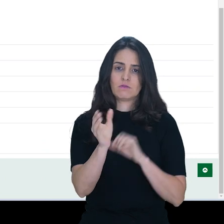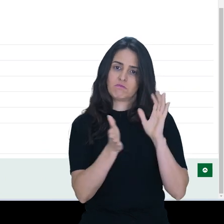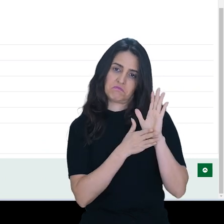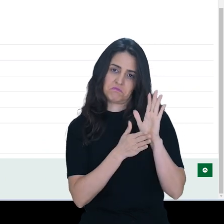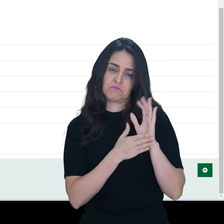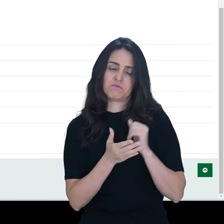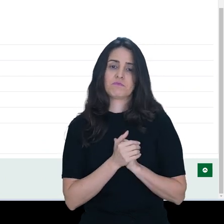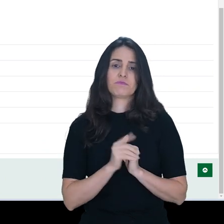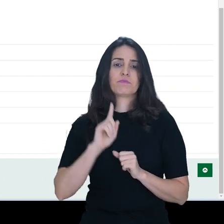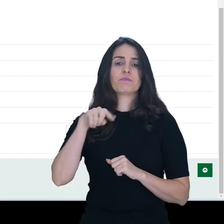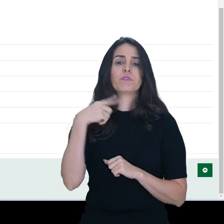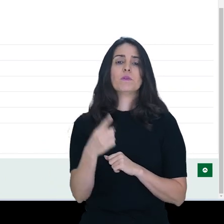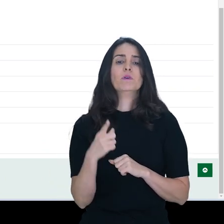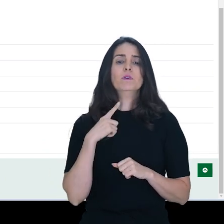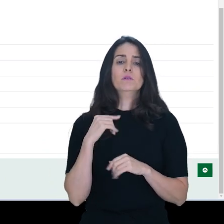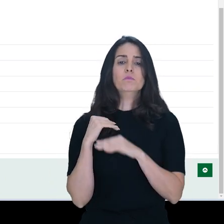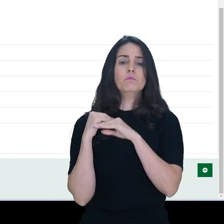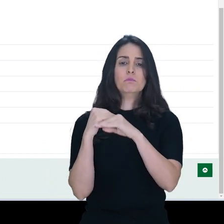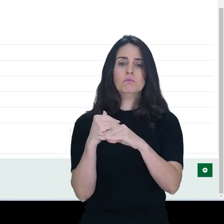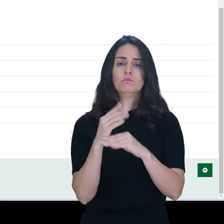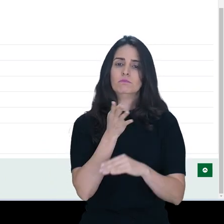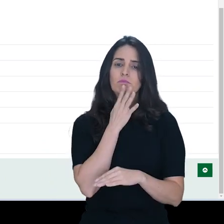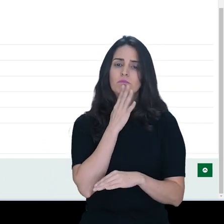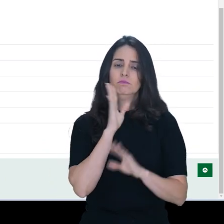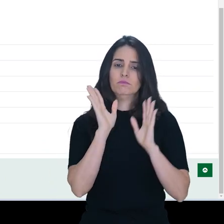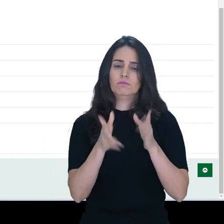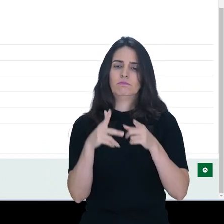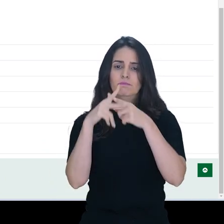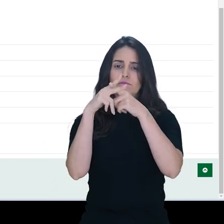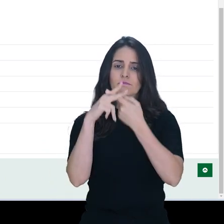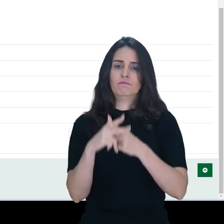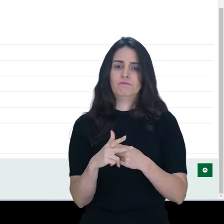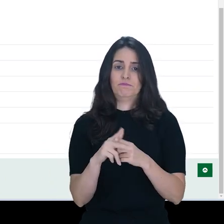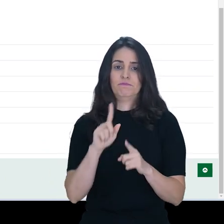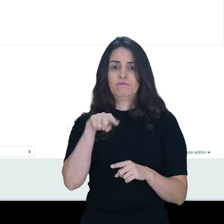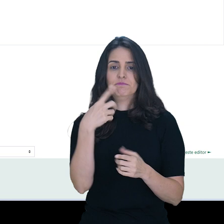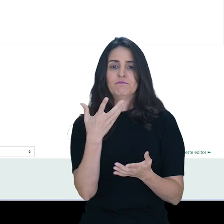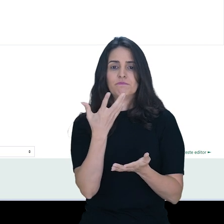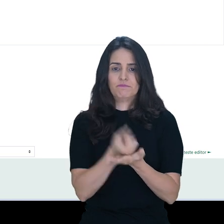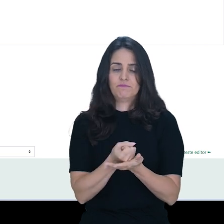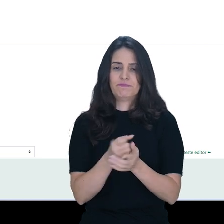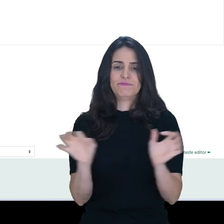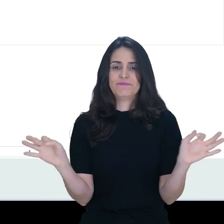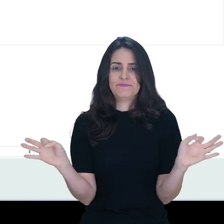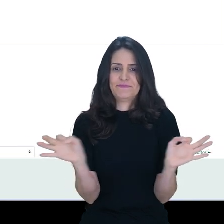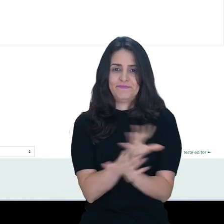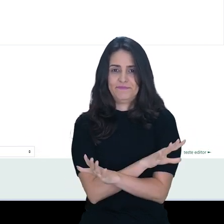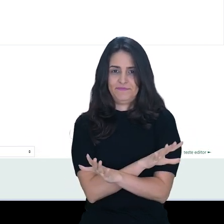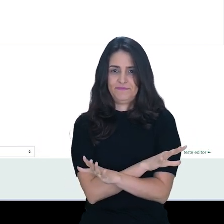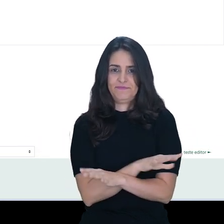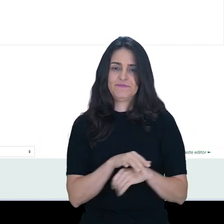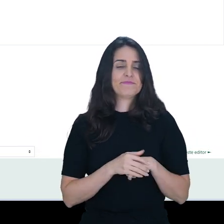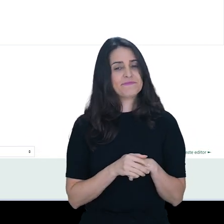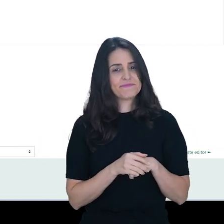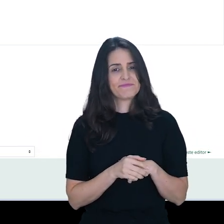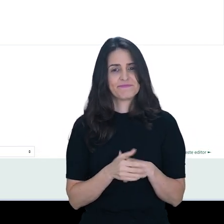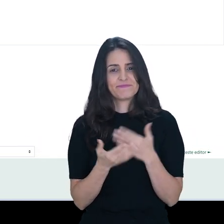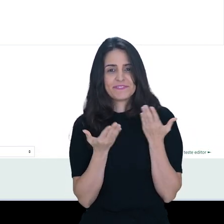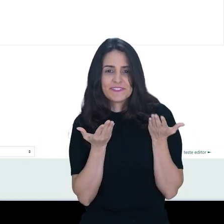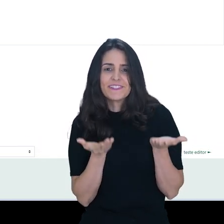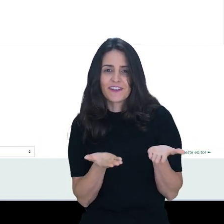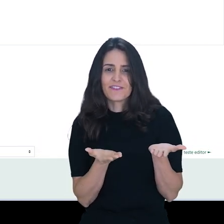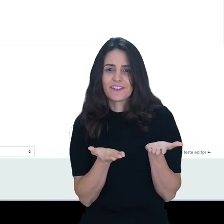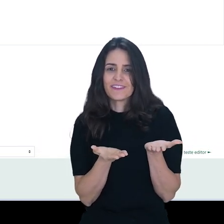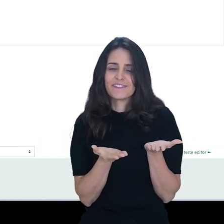E por fim, as configurações padrão que você já conhece. Vamos salvar. E aqui está o nosso diário.